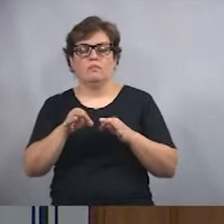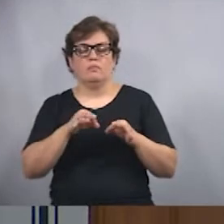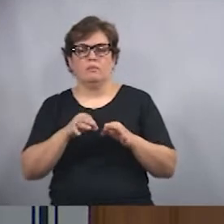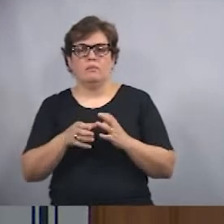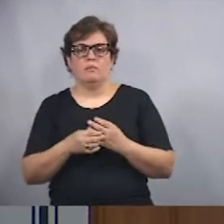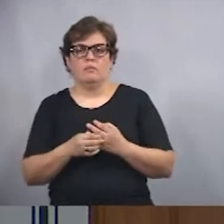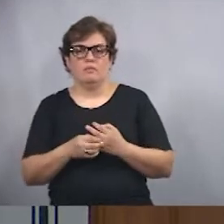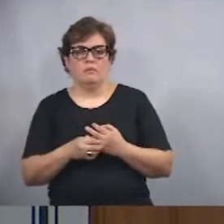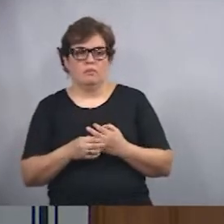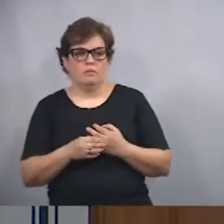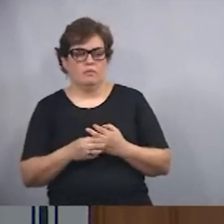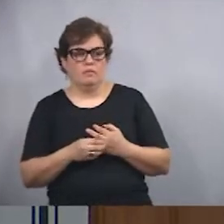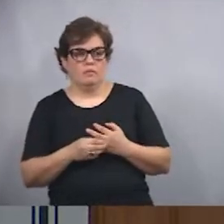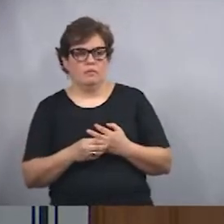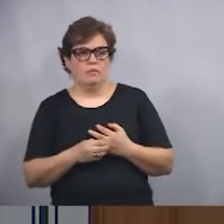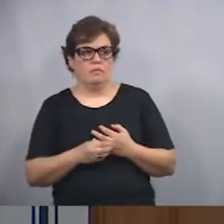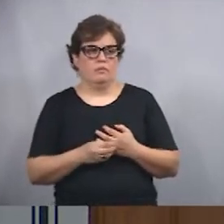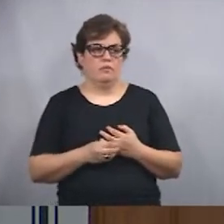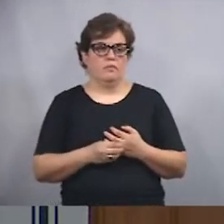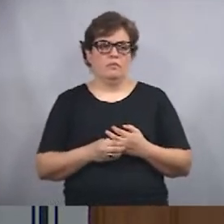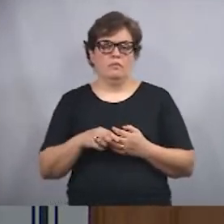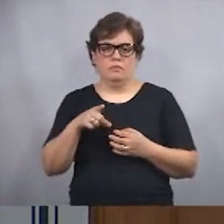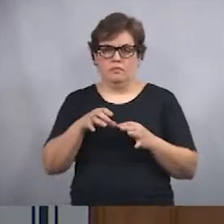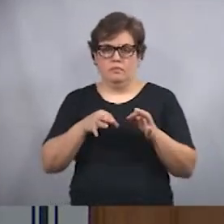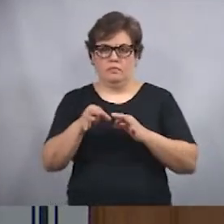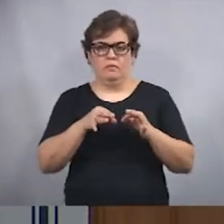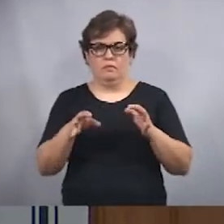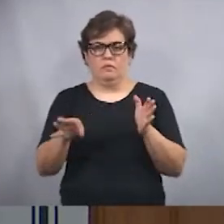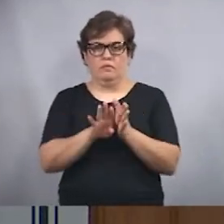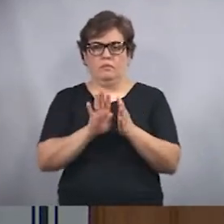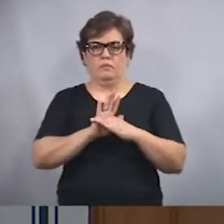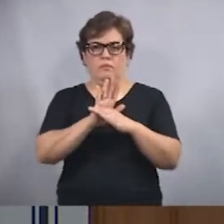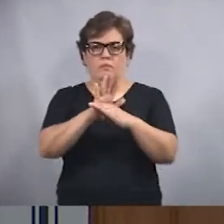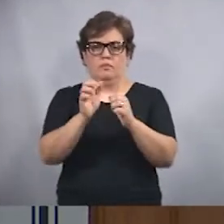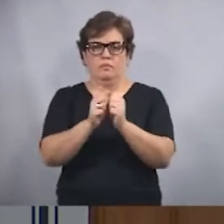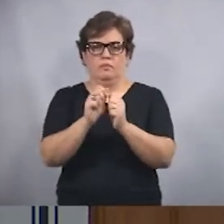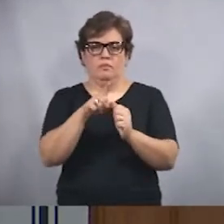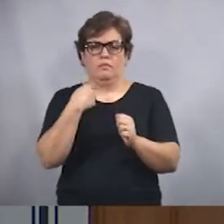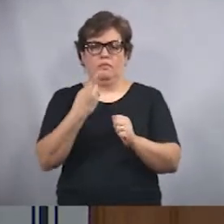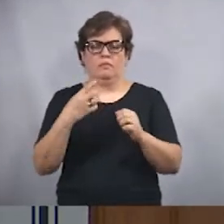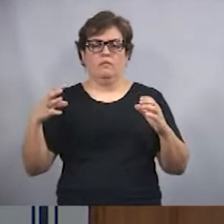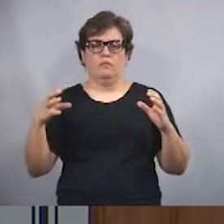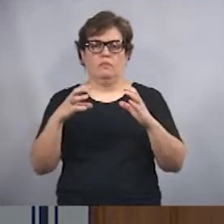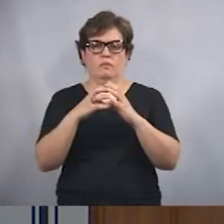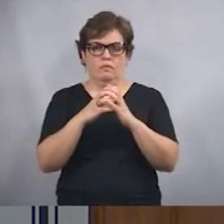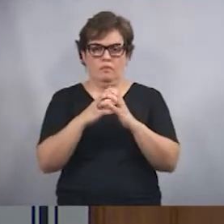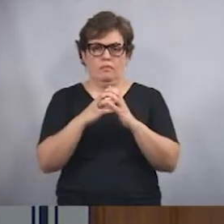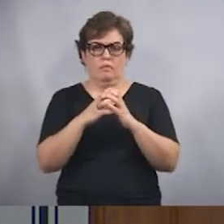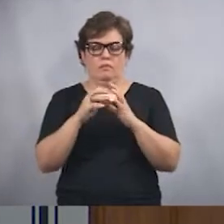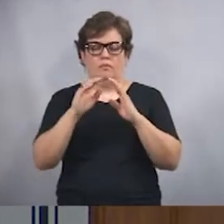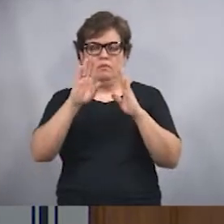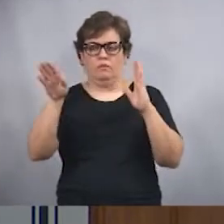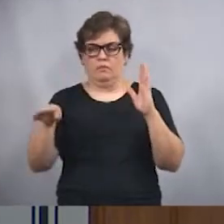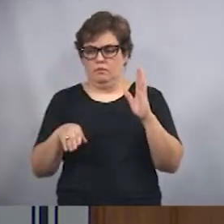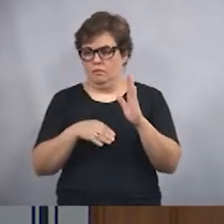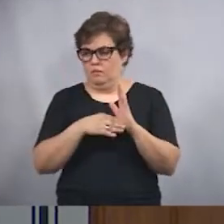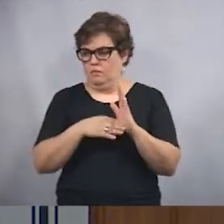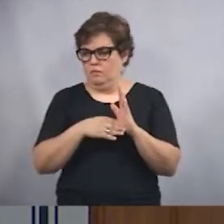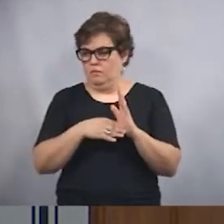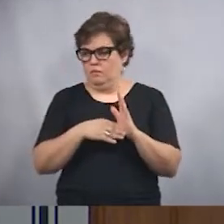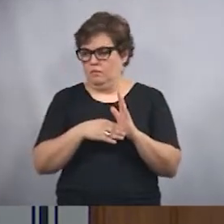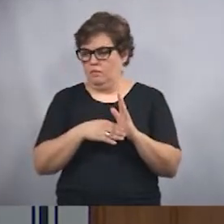que vem colaborar com a nossa comunidade do modo geral, acaba